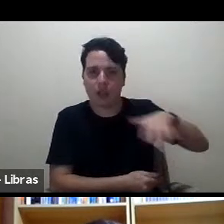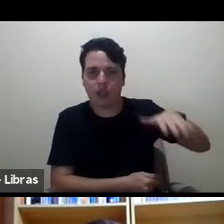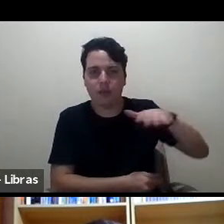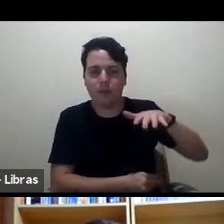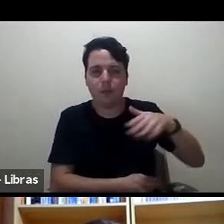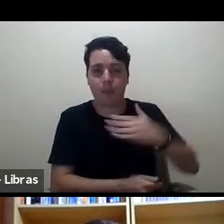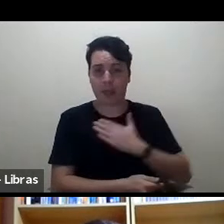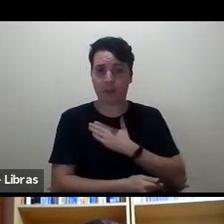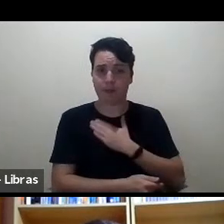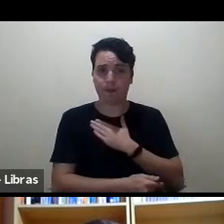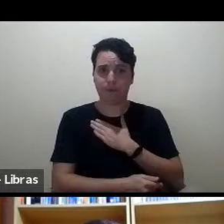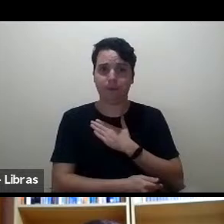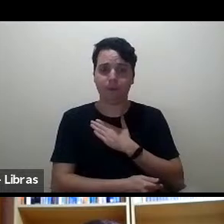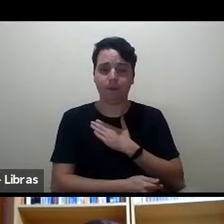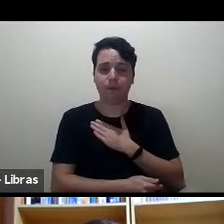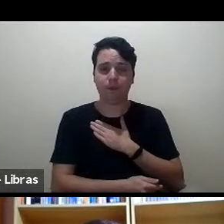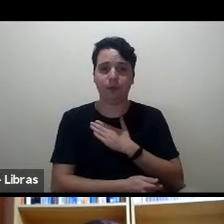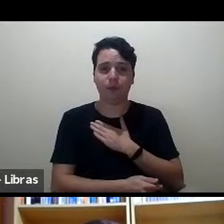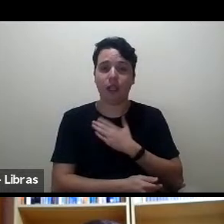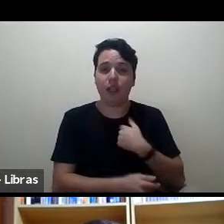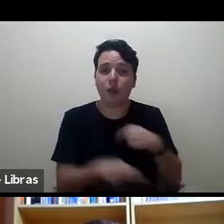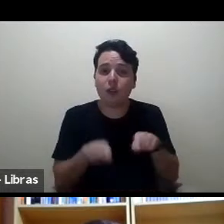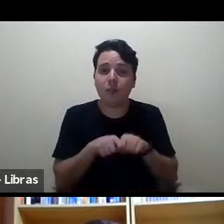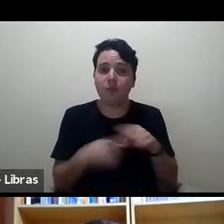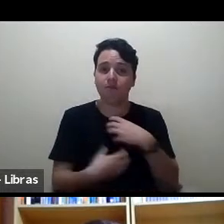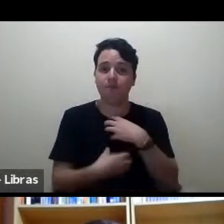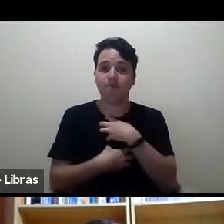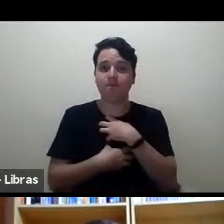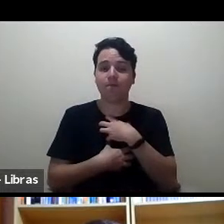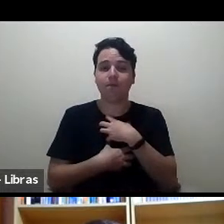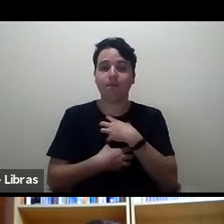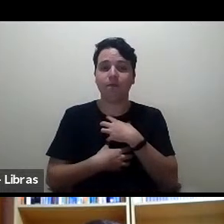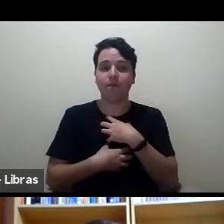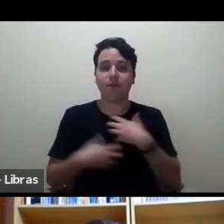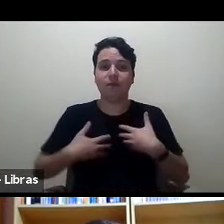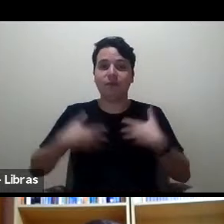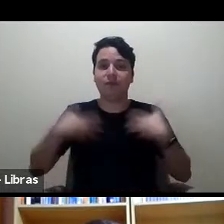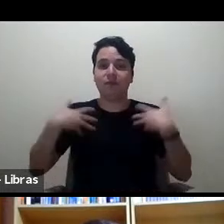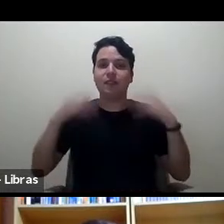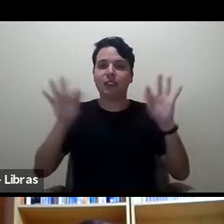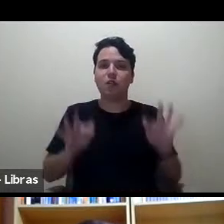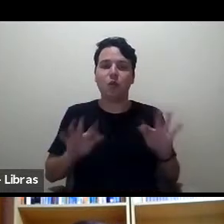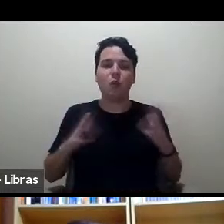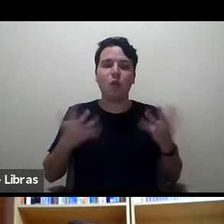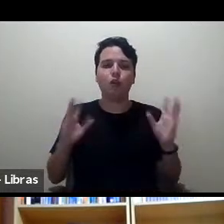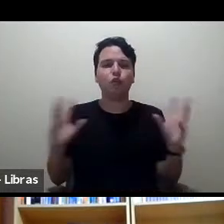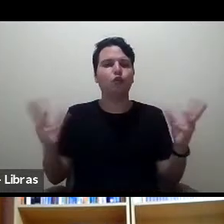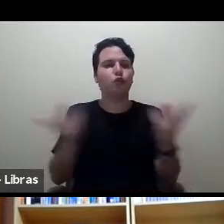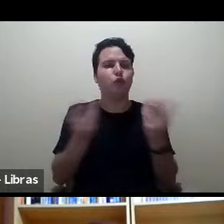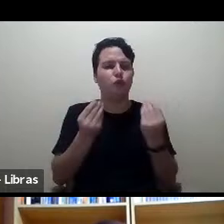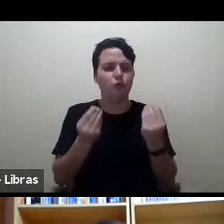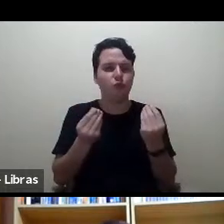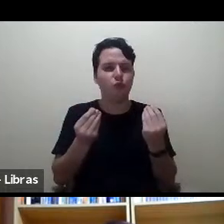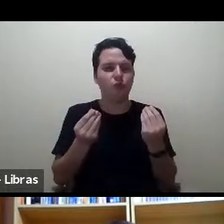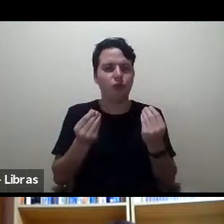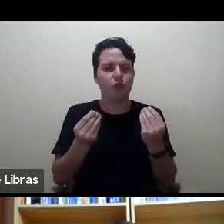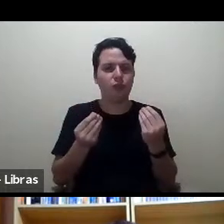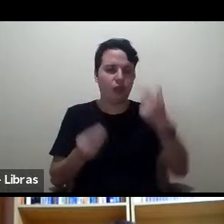eu inclusive fico muito feliz quando todo mundo me manda às vezes como editor